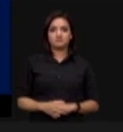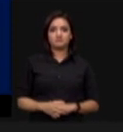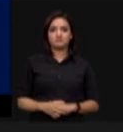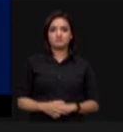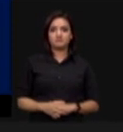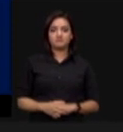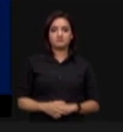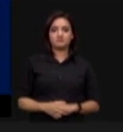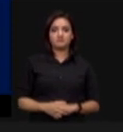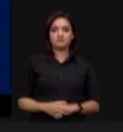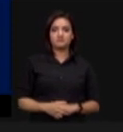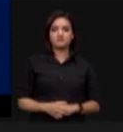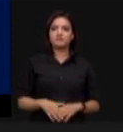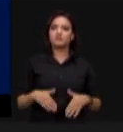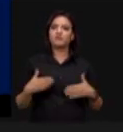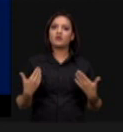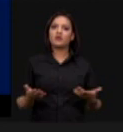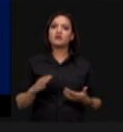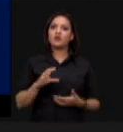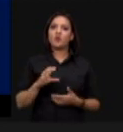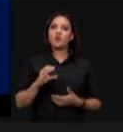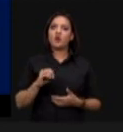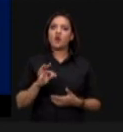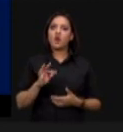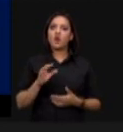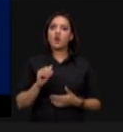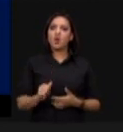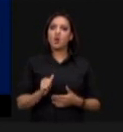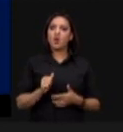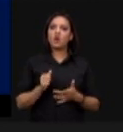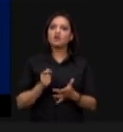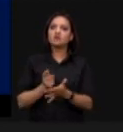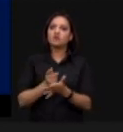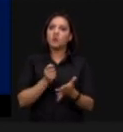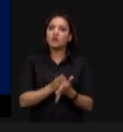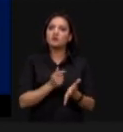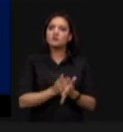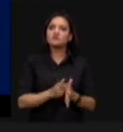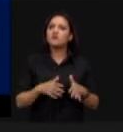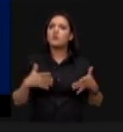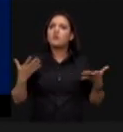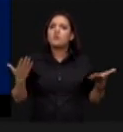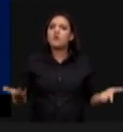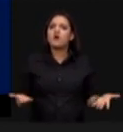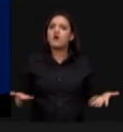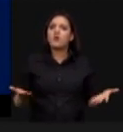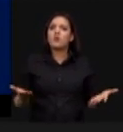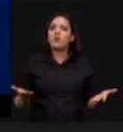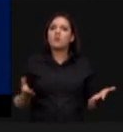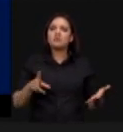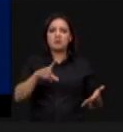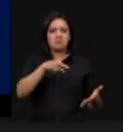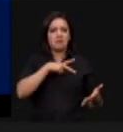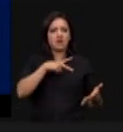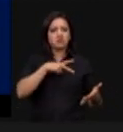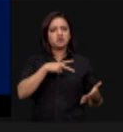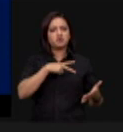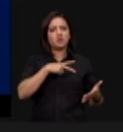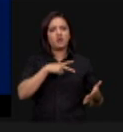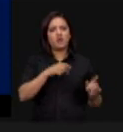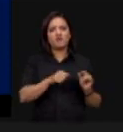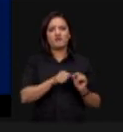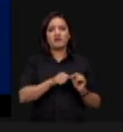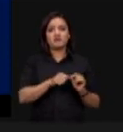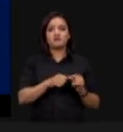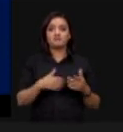Com a cota de contribuição, cabe a propriedade privada, Nossa Senhora. de violência, embora discordando em muitos